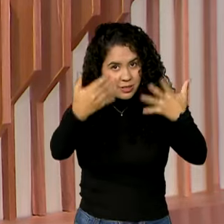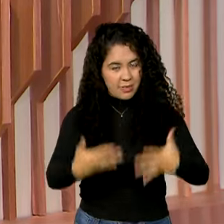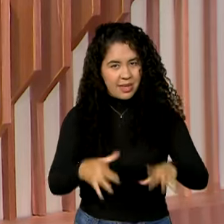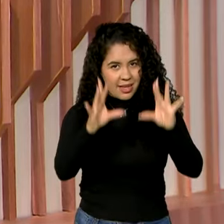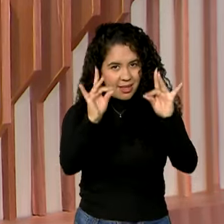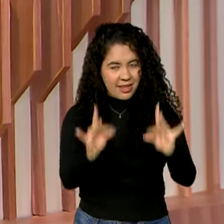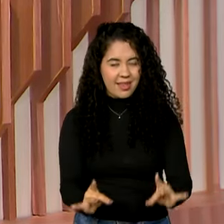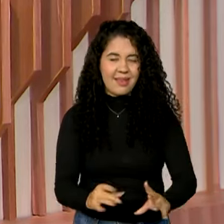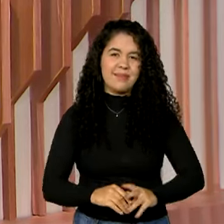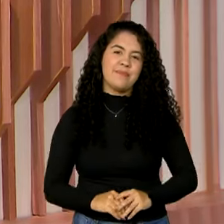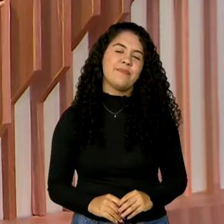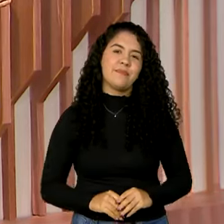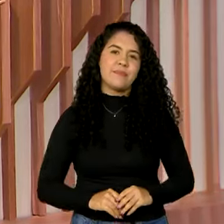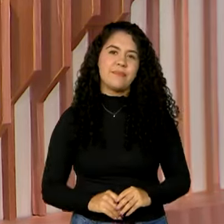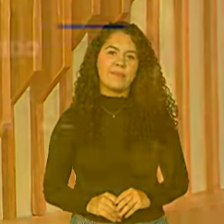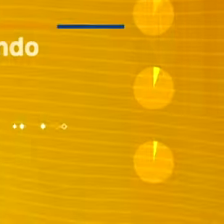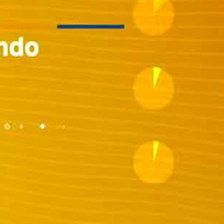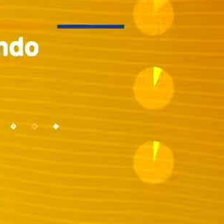confere já já.